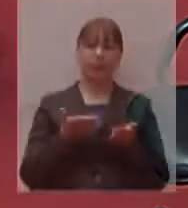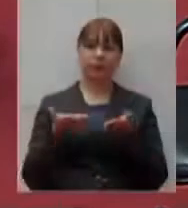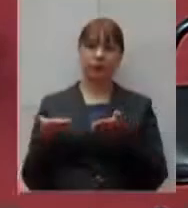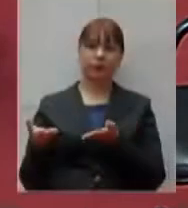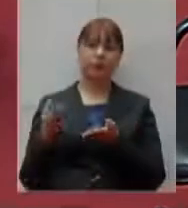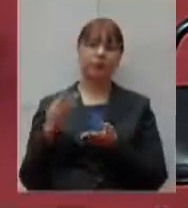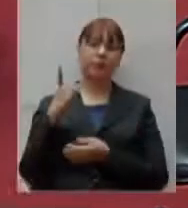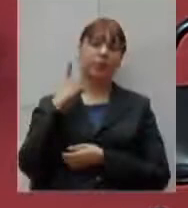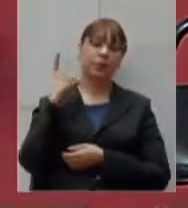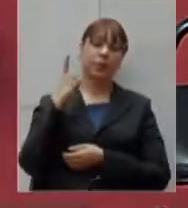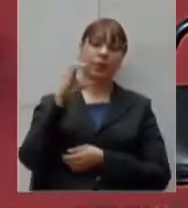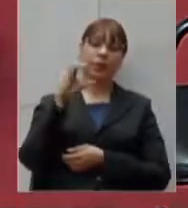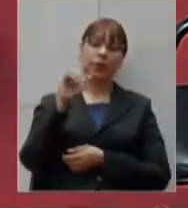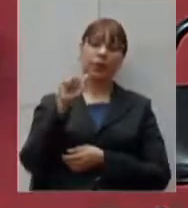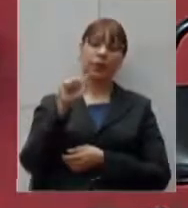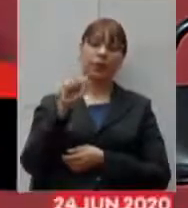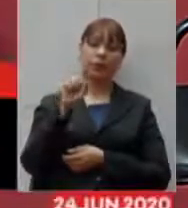Soares